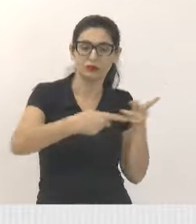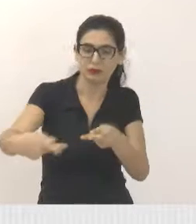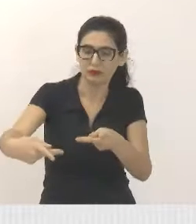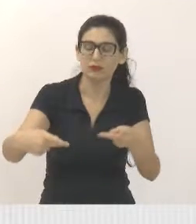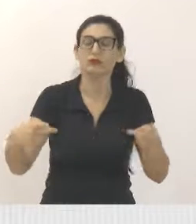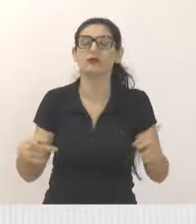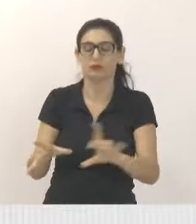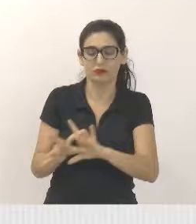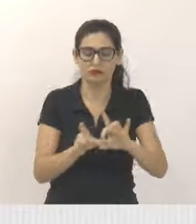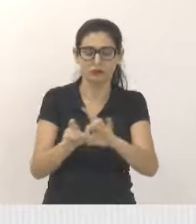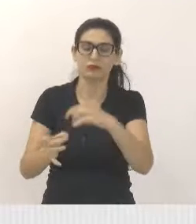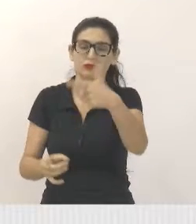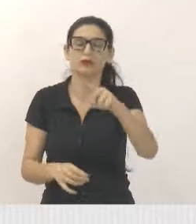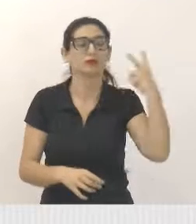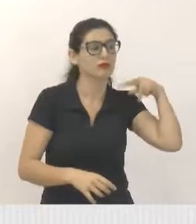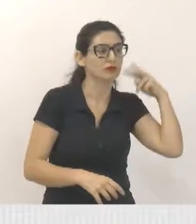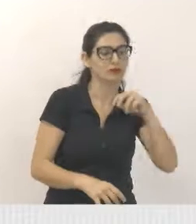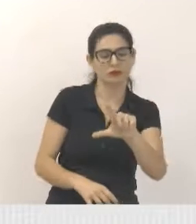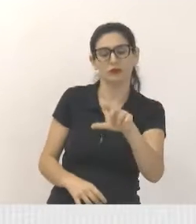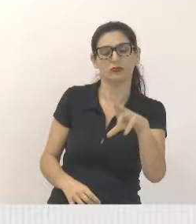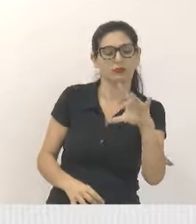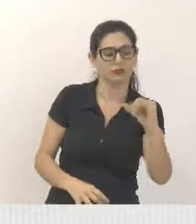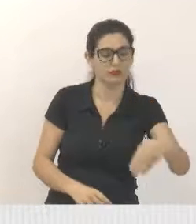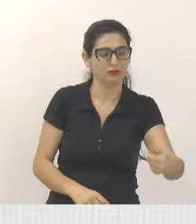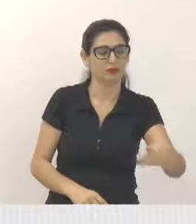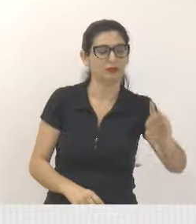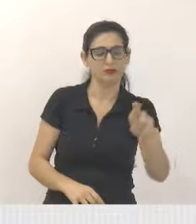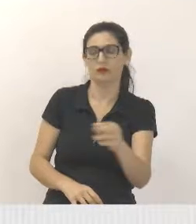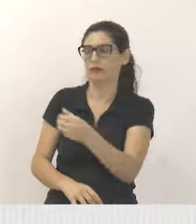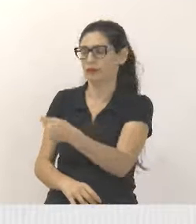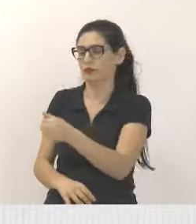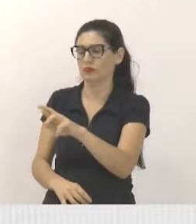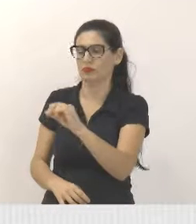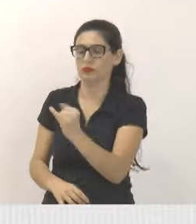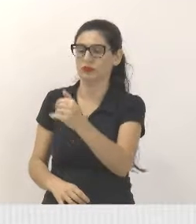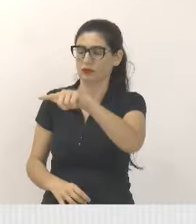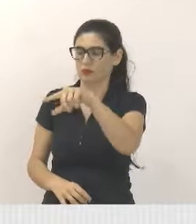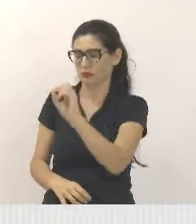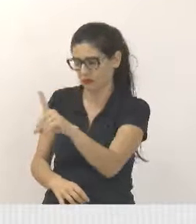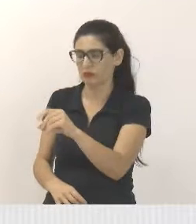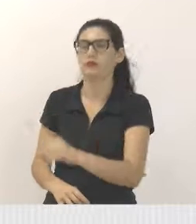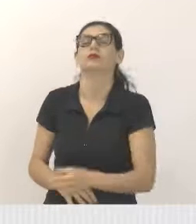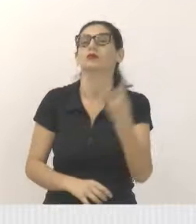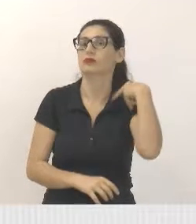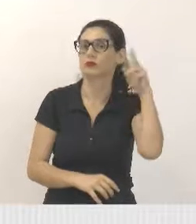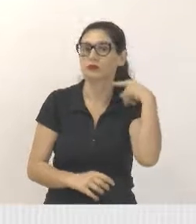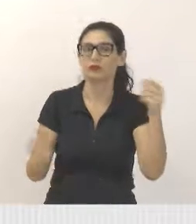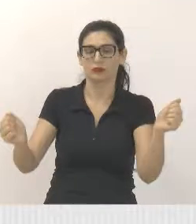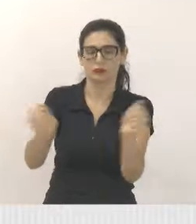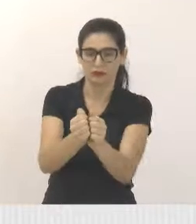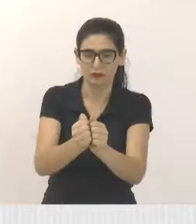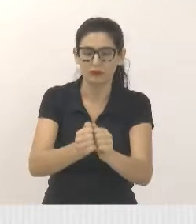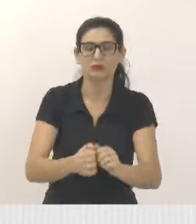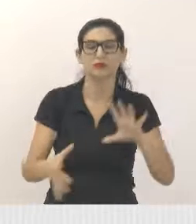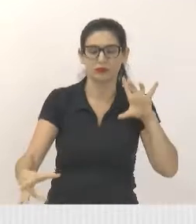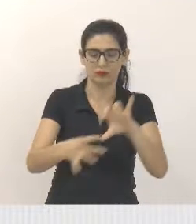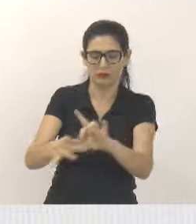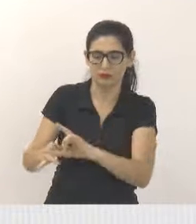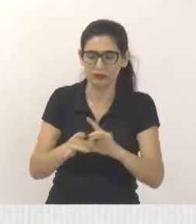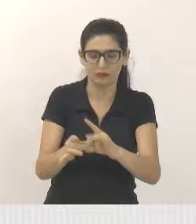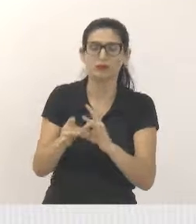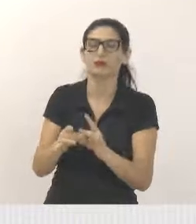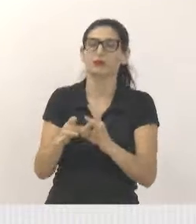vereadores, Lucimar, Arildo, enquanto comissão de cidadania, nós podemos